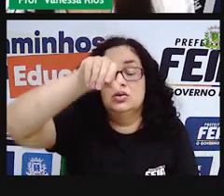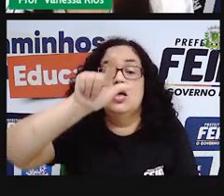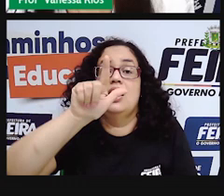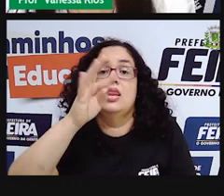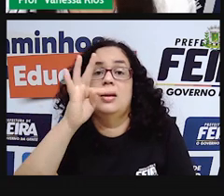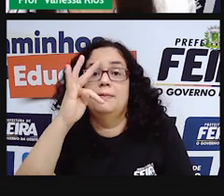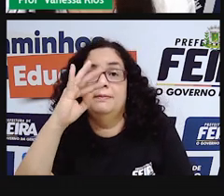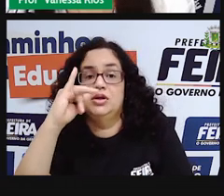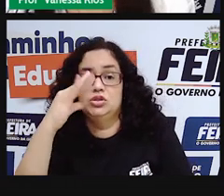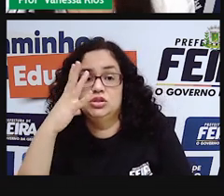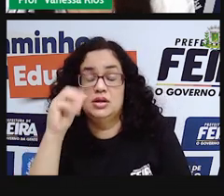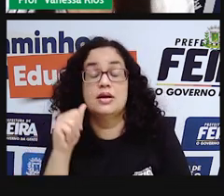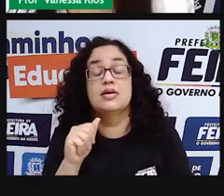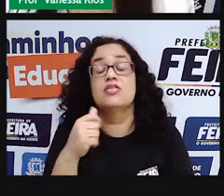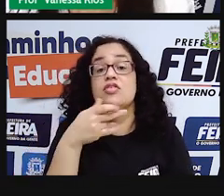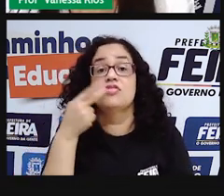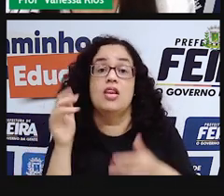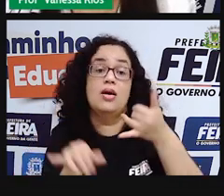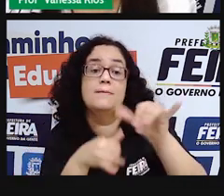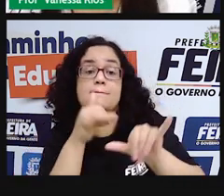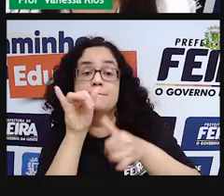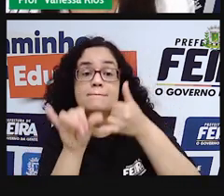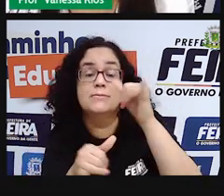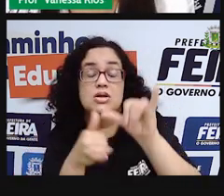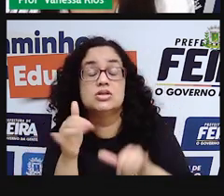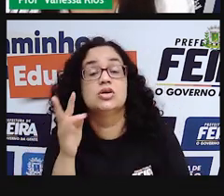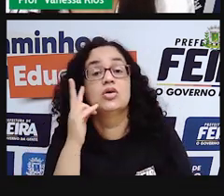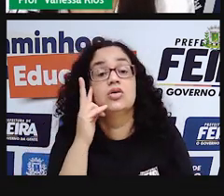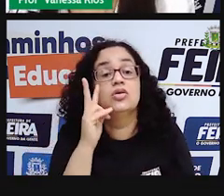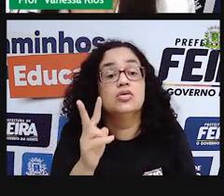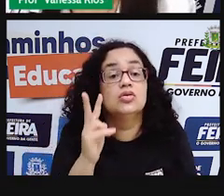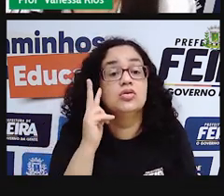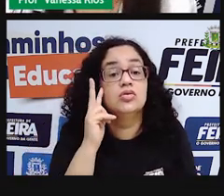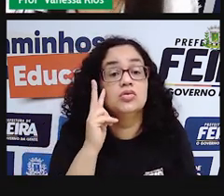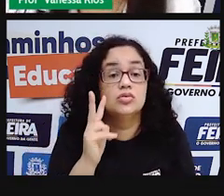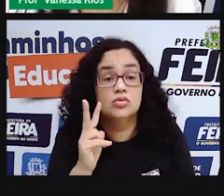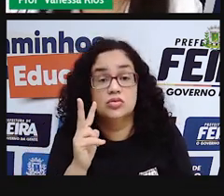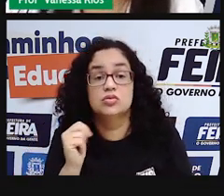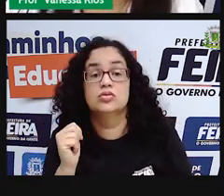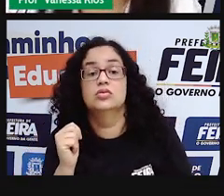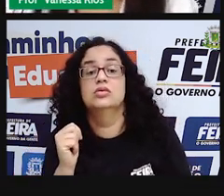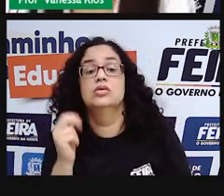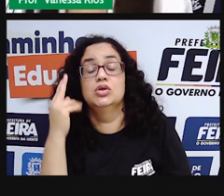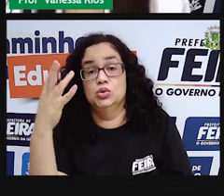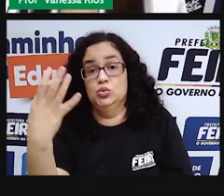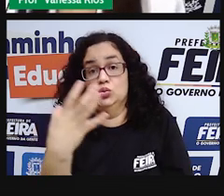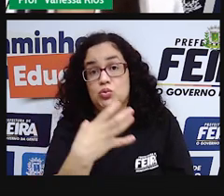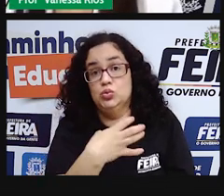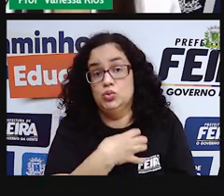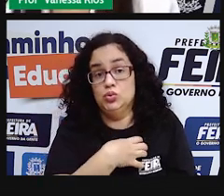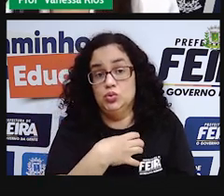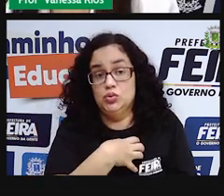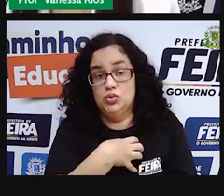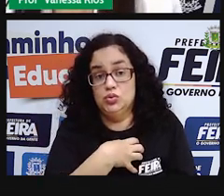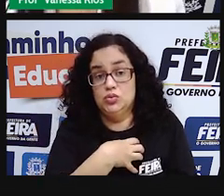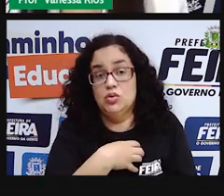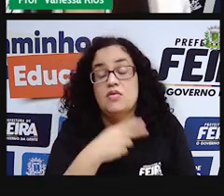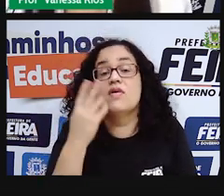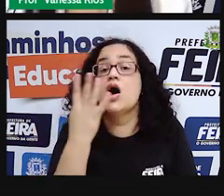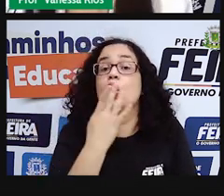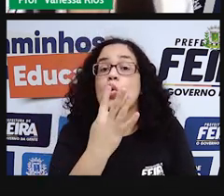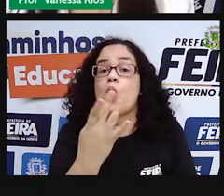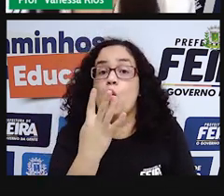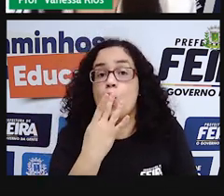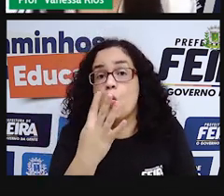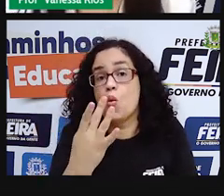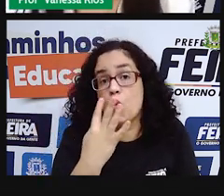referindo àquelas propriedades que são identificadas através dos órgãos do sentido. Então, se referem à cor,